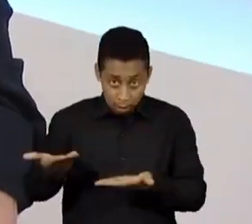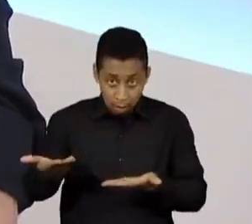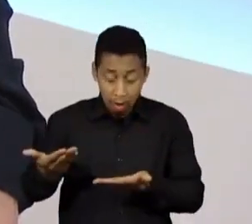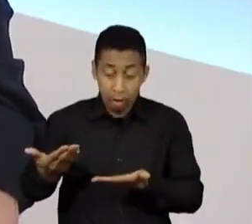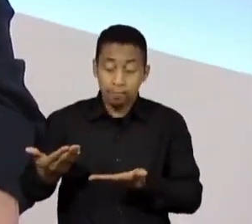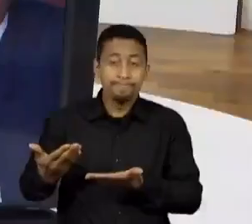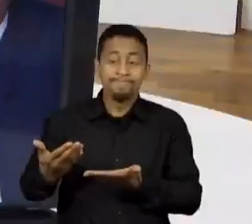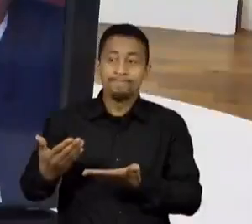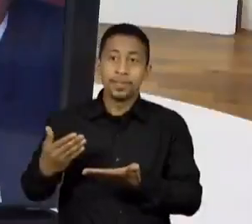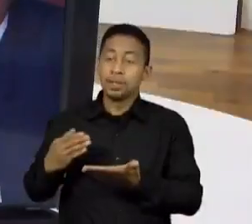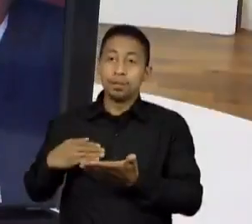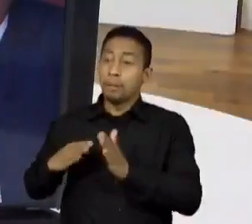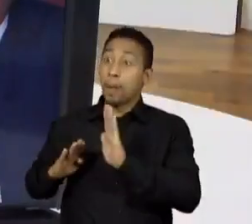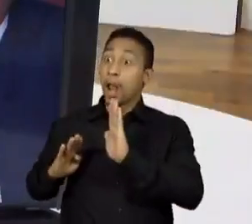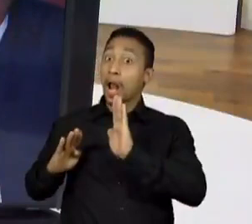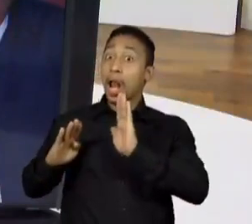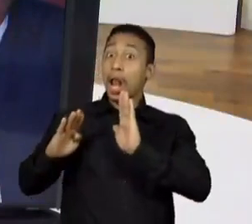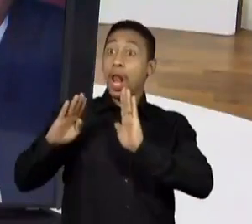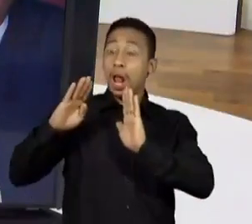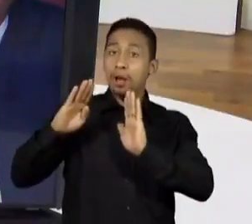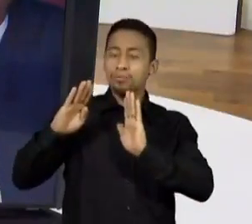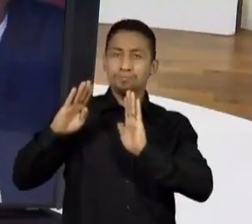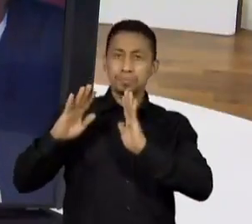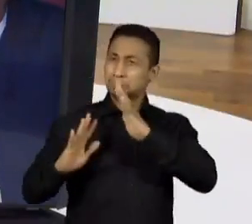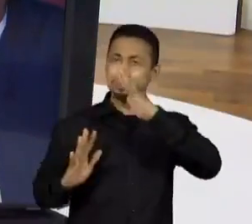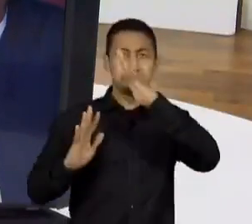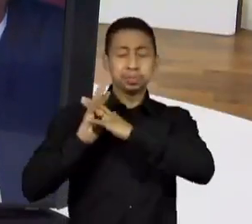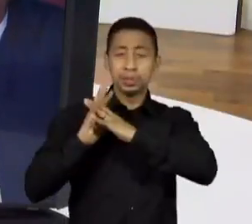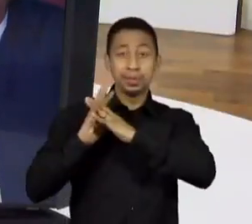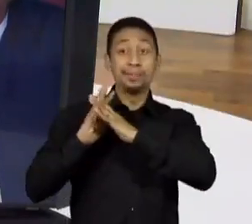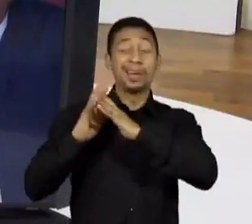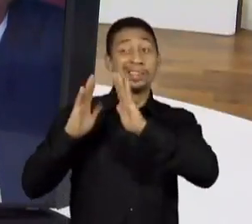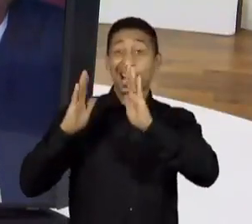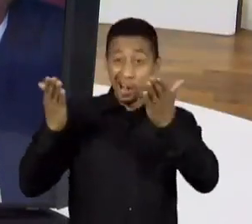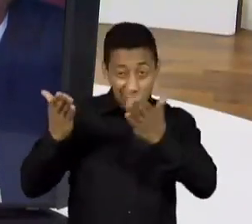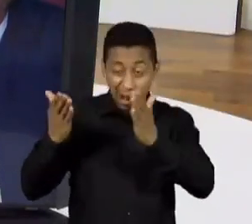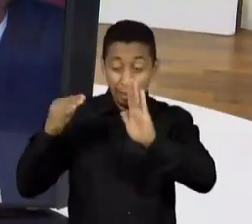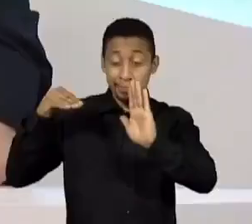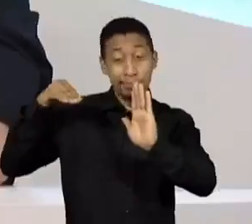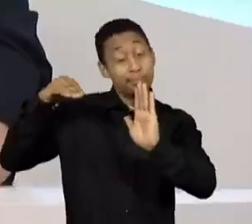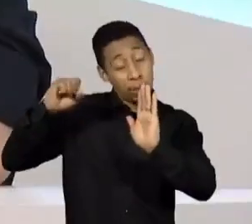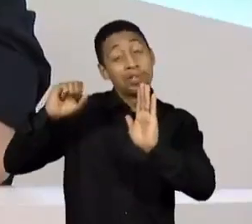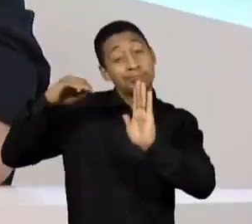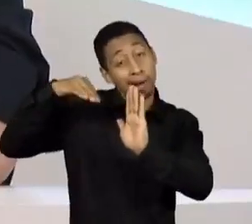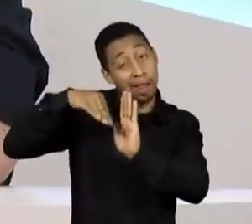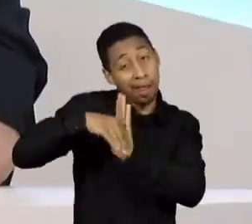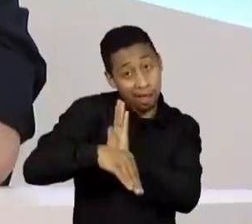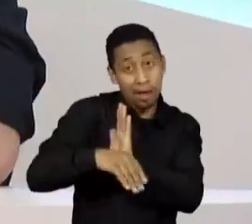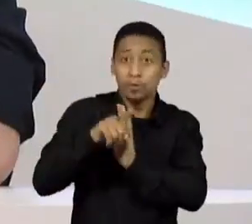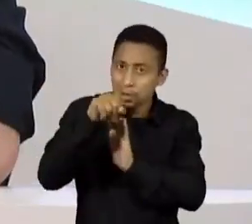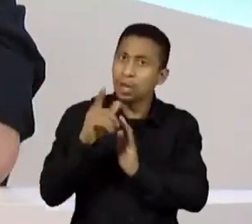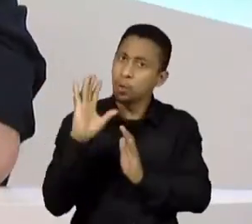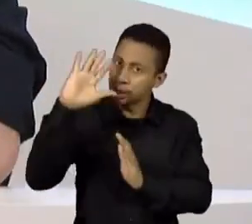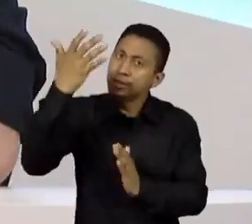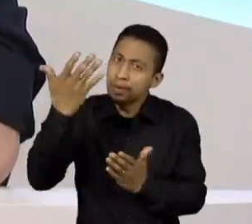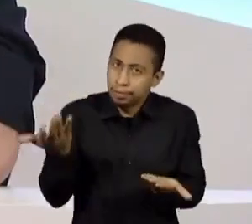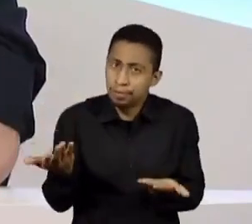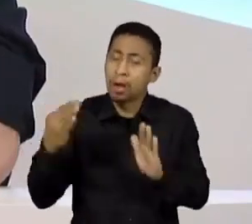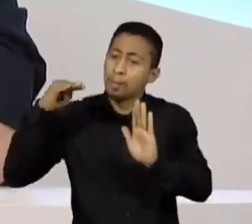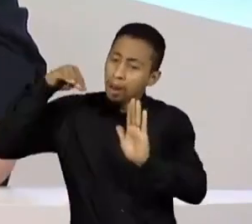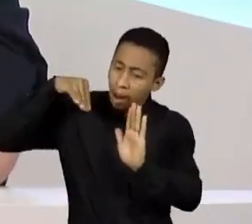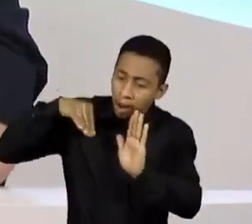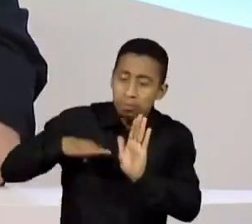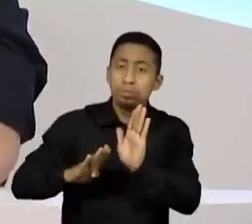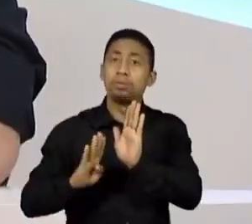posso cair, em termos comerciais. Então, assim, você caiu em termos comerciais, depois você levantou, caiu